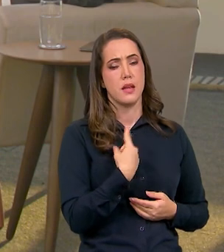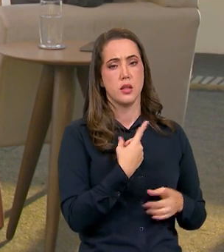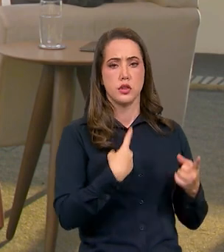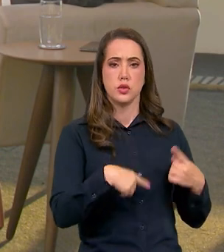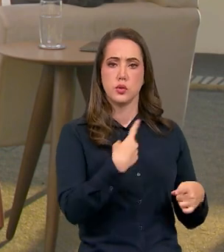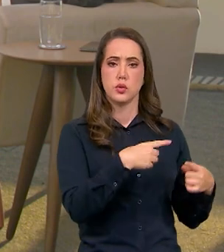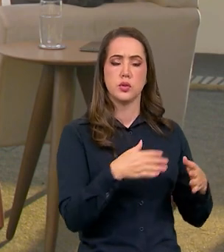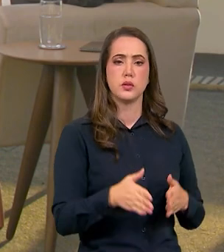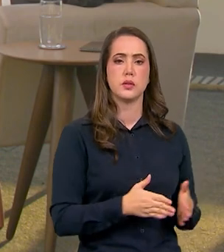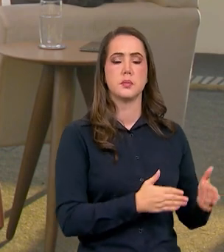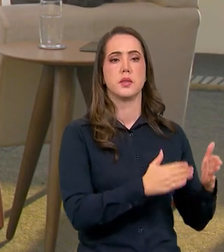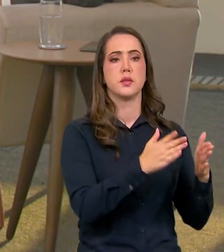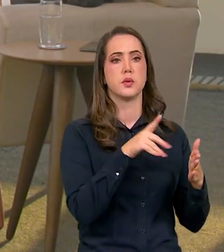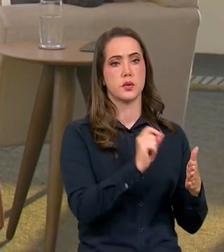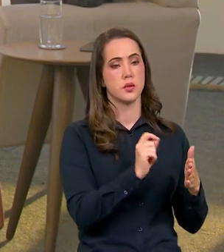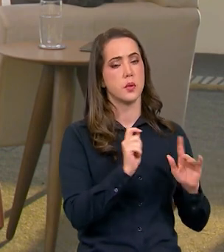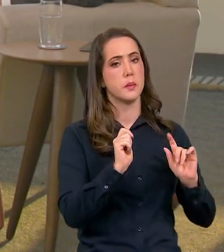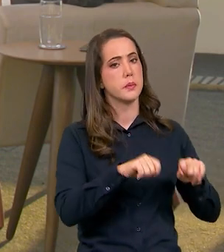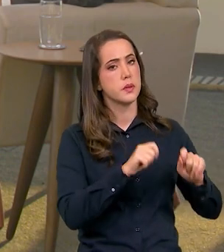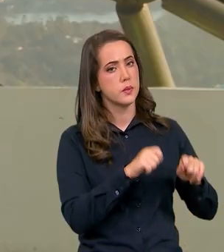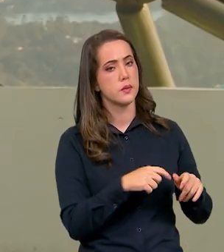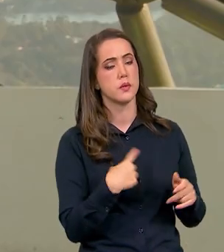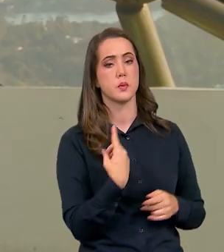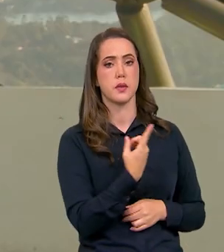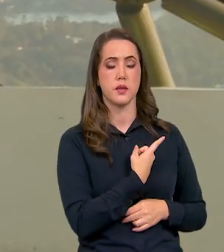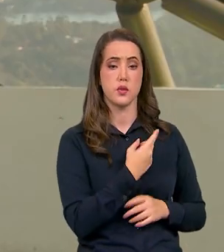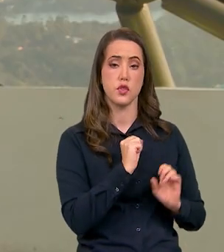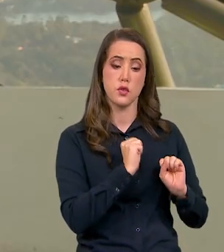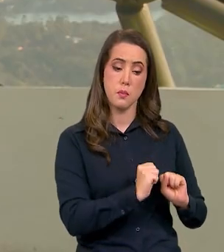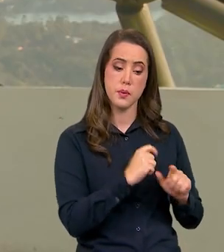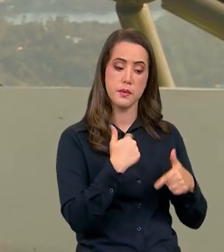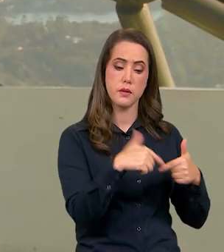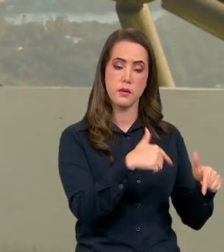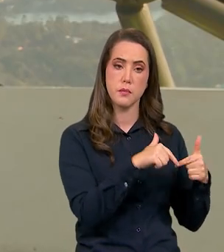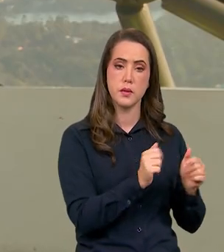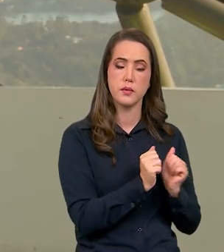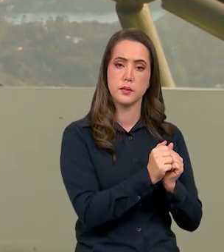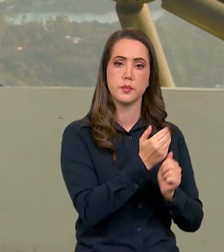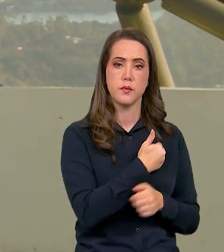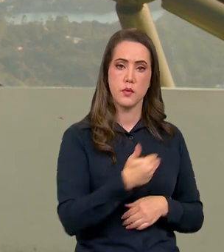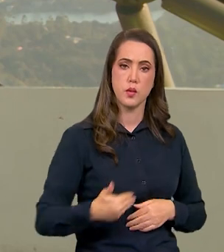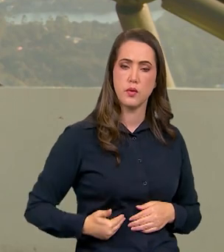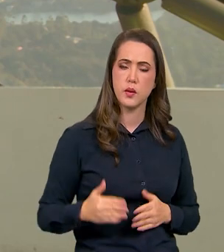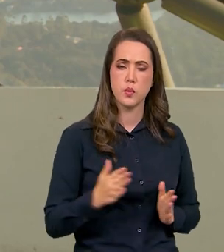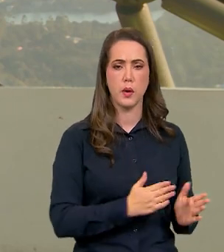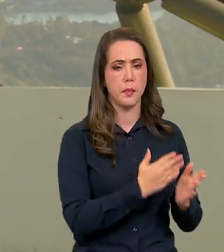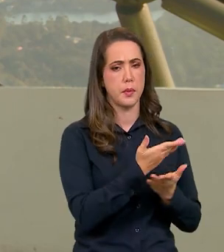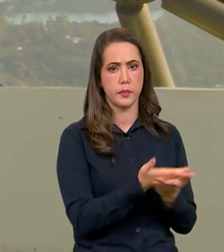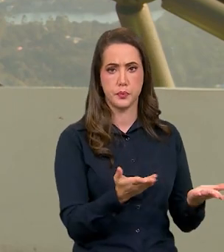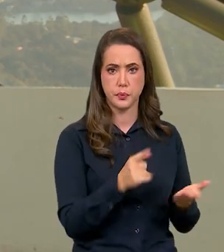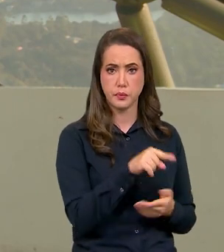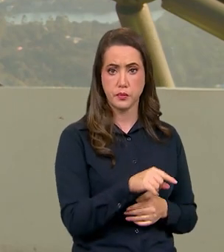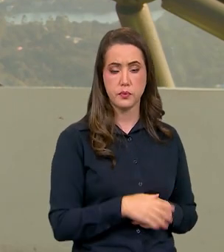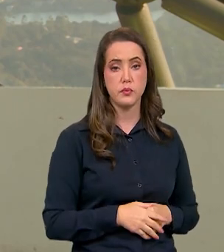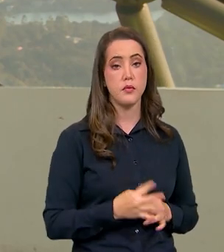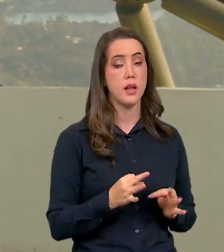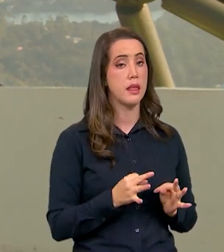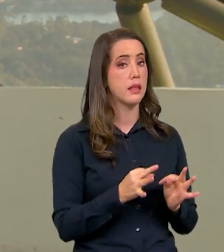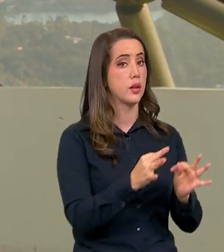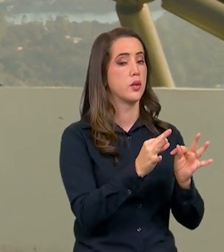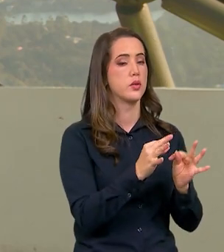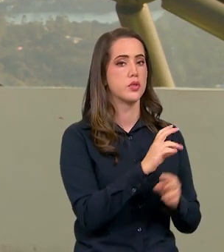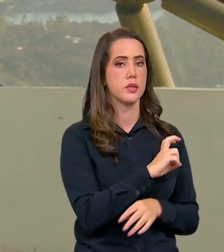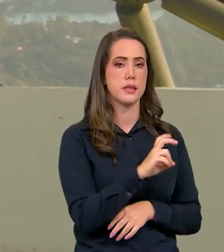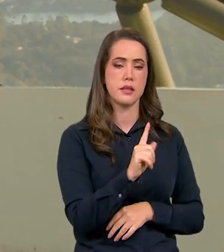internamente caminhos possíveis para que a gente possa estar atuando como governo nessa direção. A